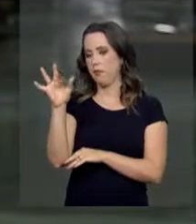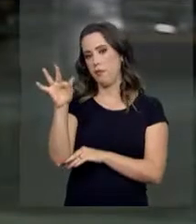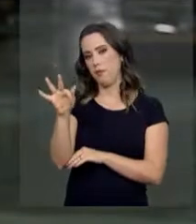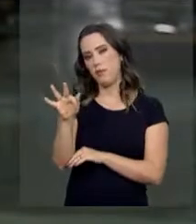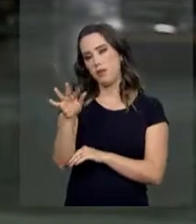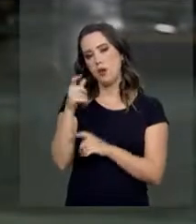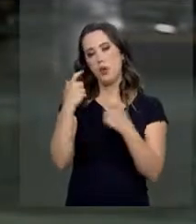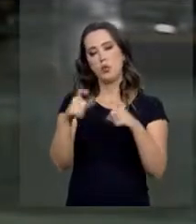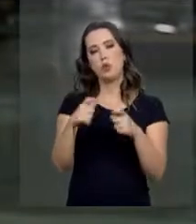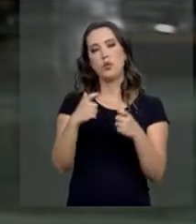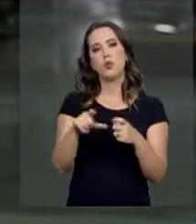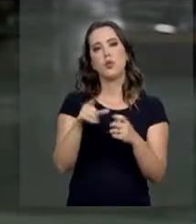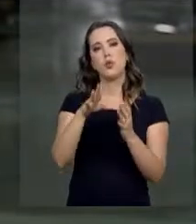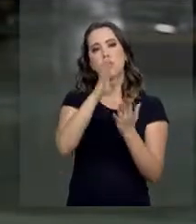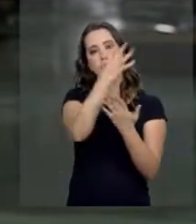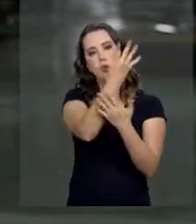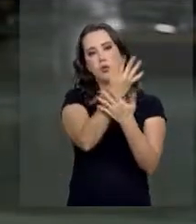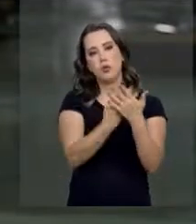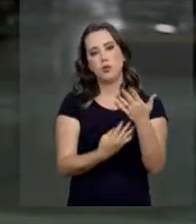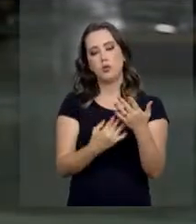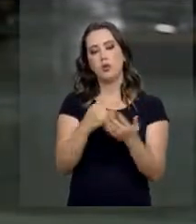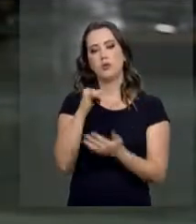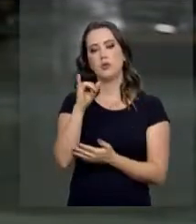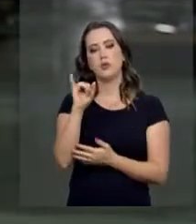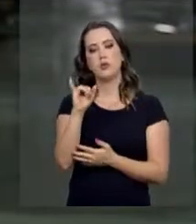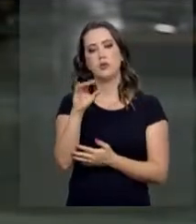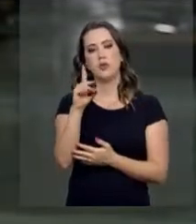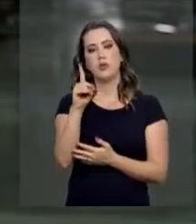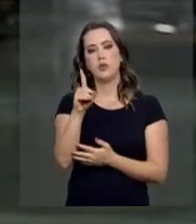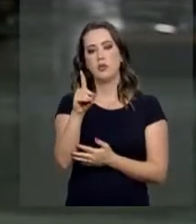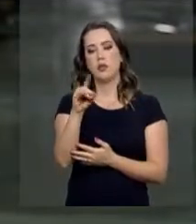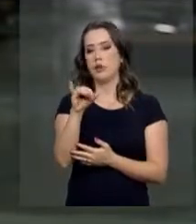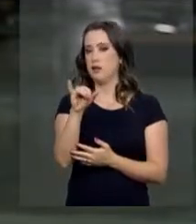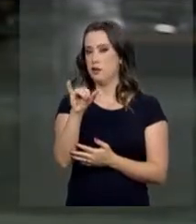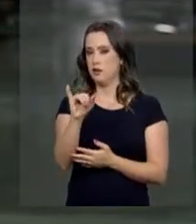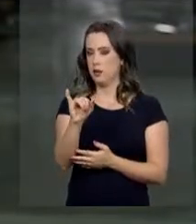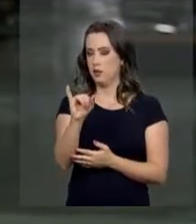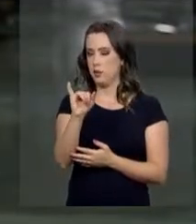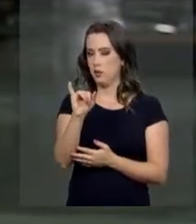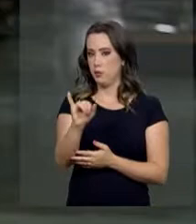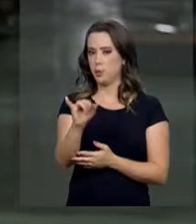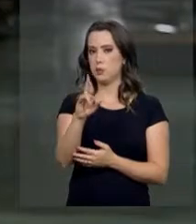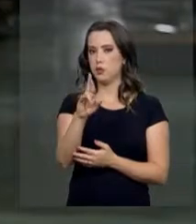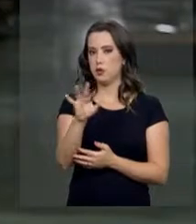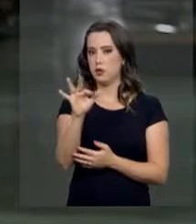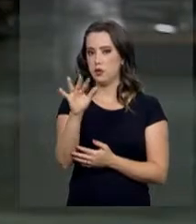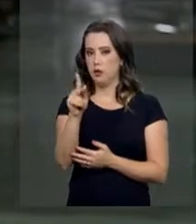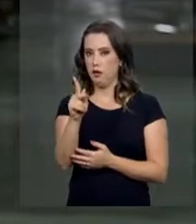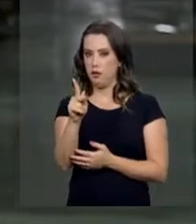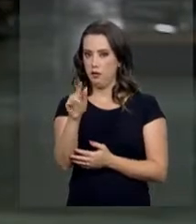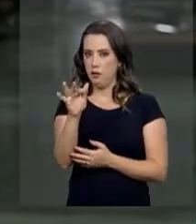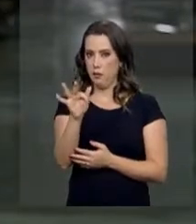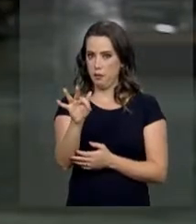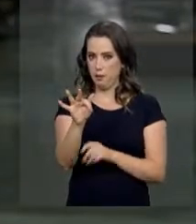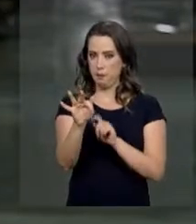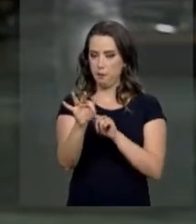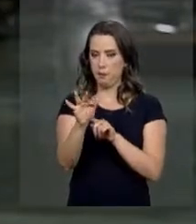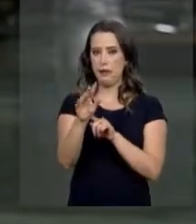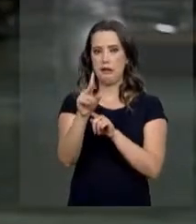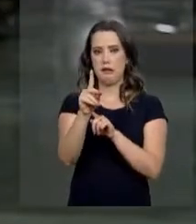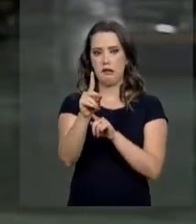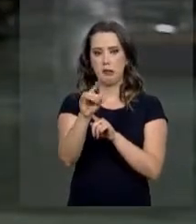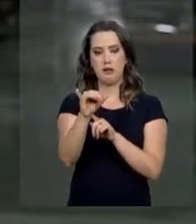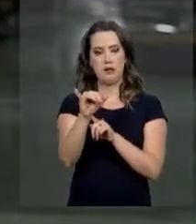no campo Extrato da DIRPF, Declaração Imposto de Renda Pessoa Física, acessando com o